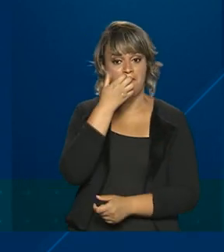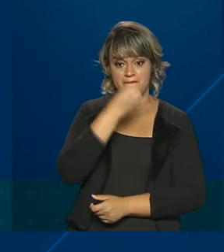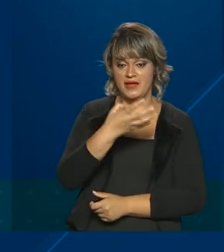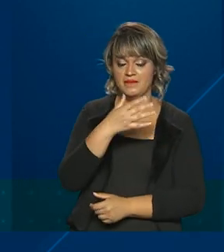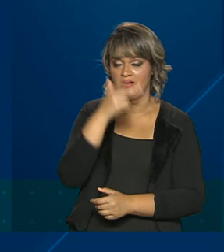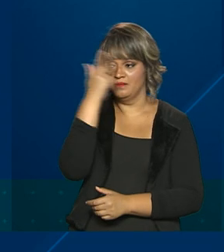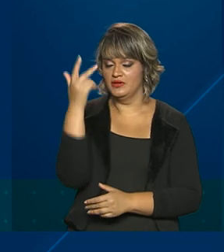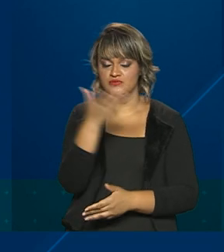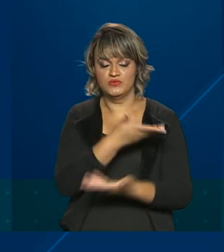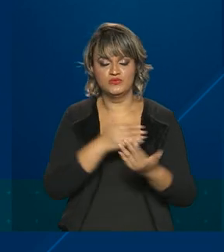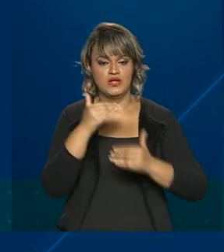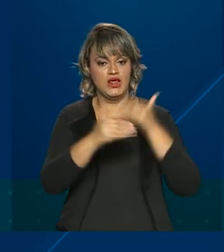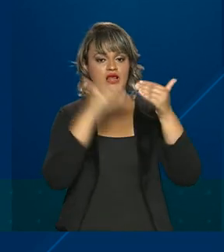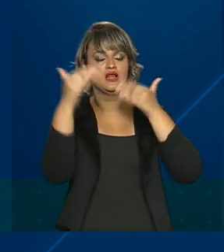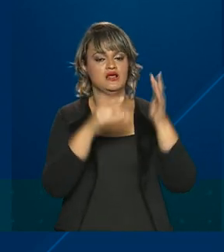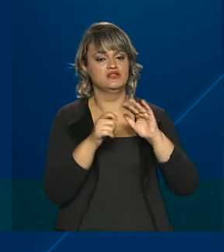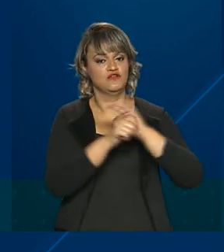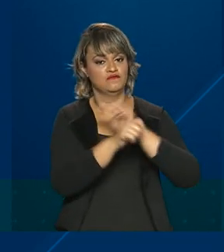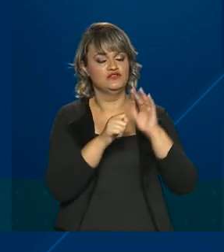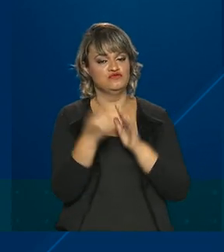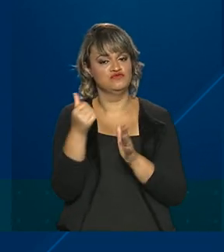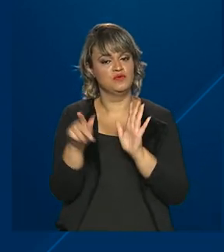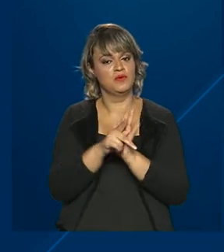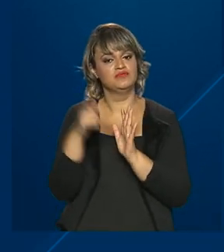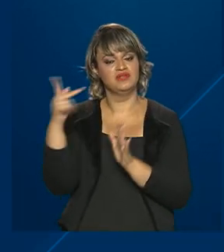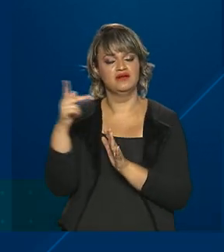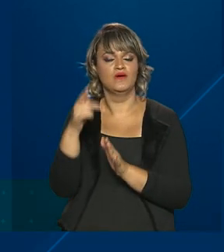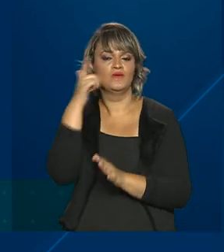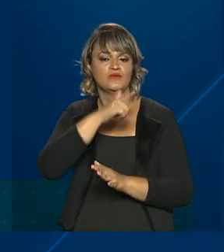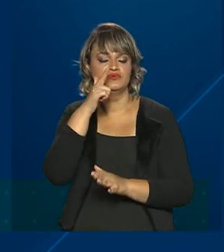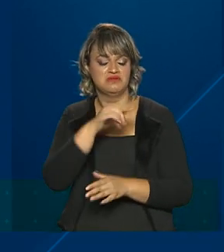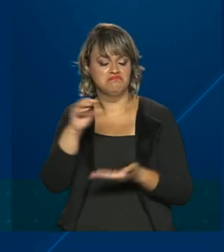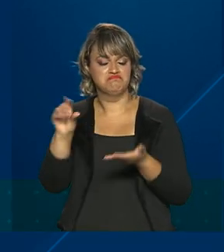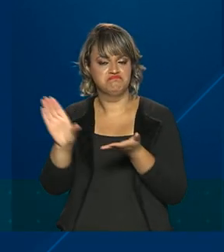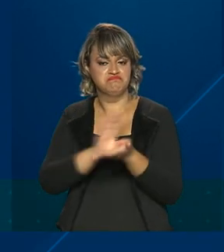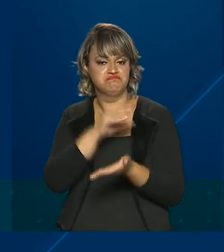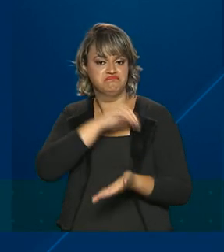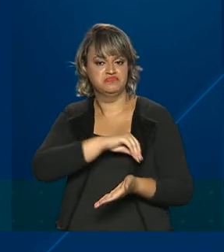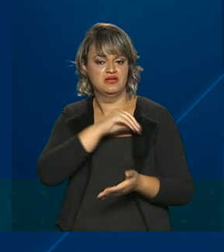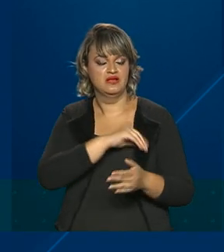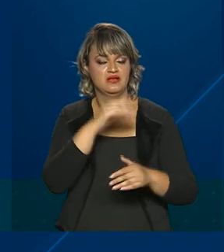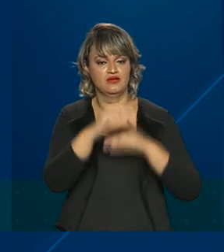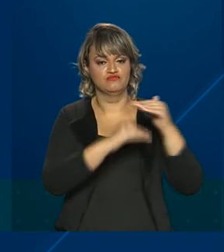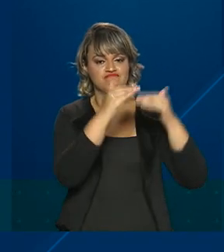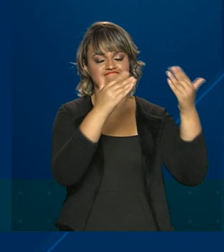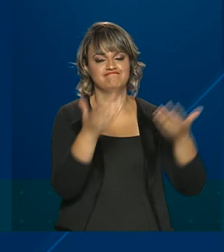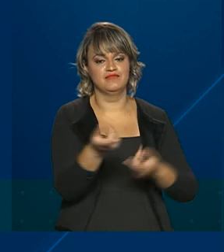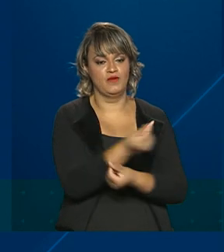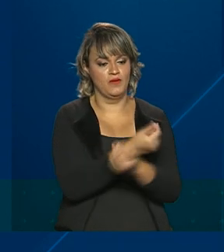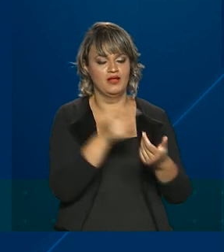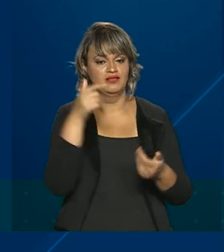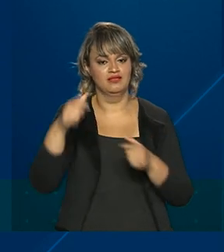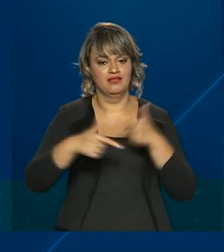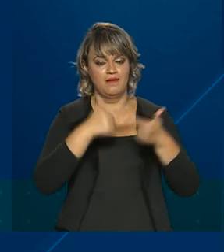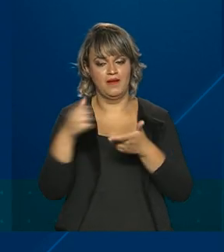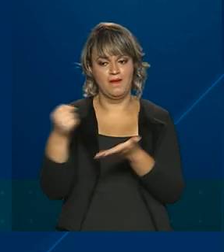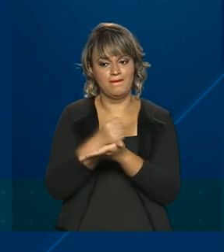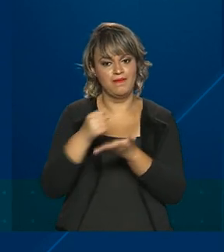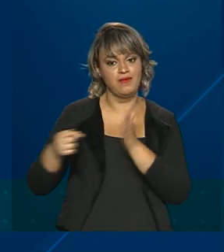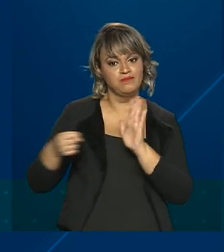mundo possa crescer e investir com seus próprios recursos, ganhar seu próprio sustento, fazer o país crescer. empregar mais gente,